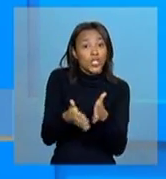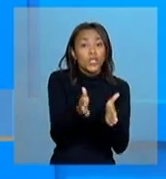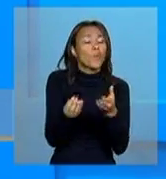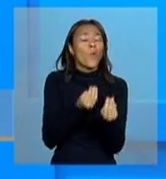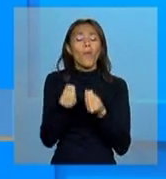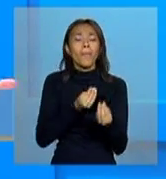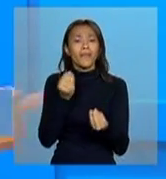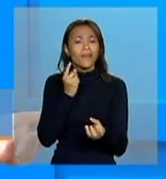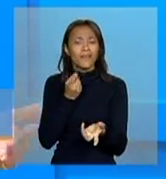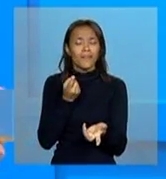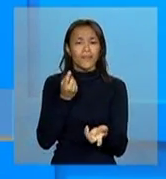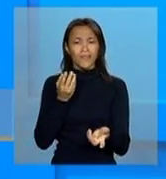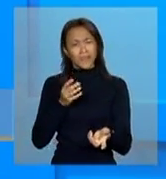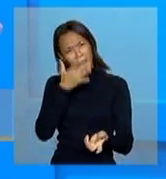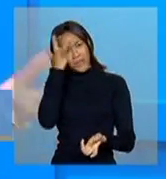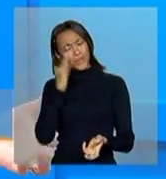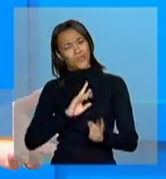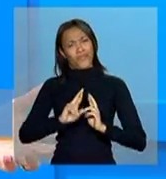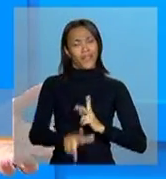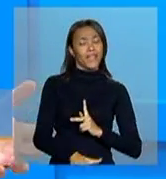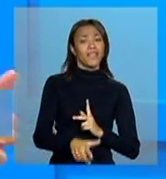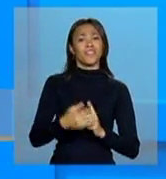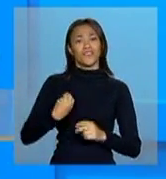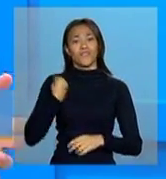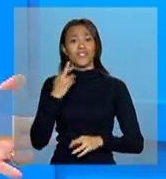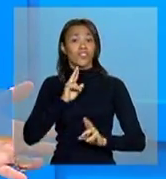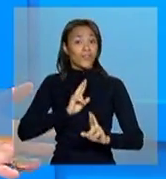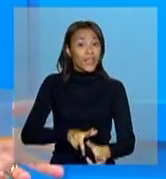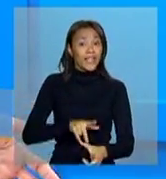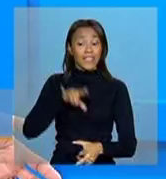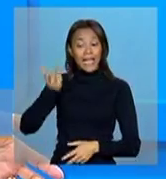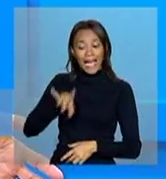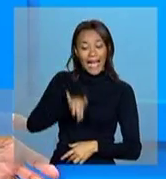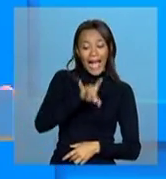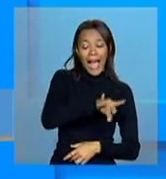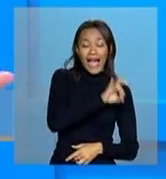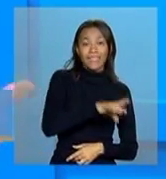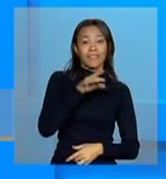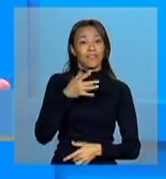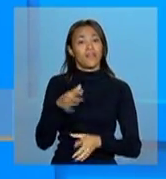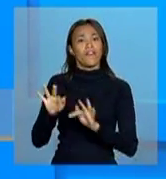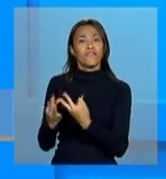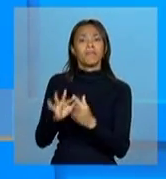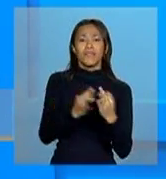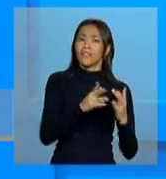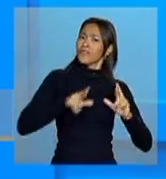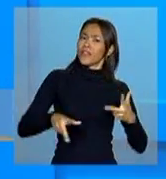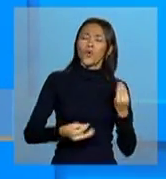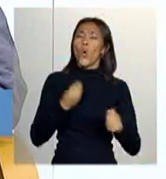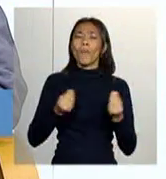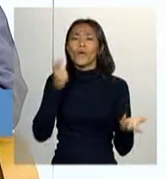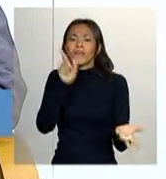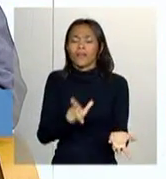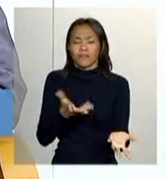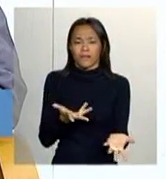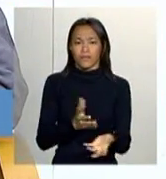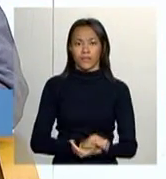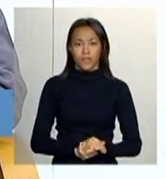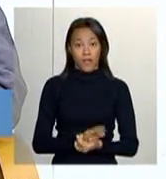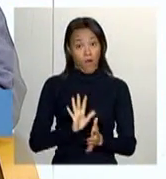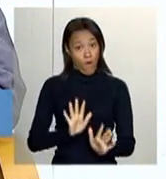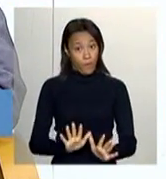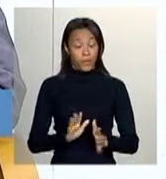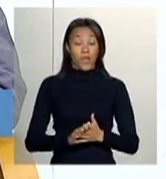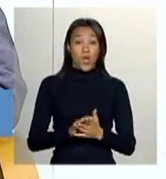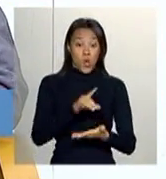Porque são pessoas diferentes, situações diferentes, cada qual é um qual. Como é que funciona? Então, na verdade, a questão